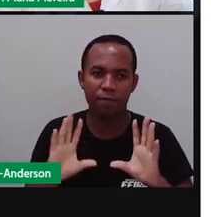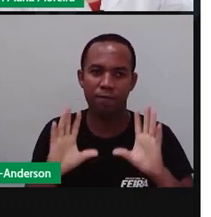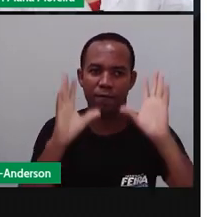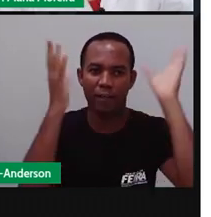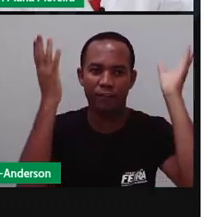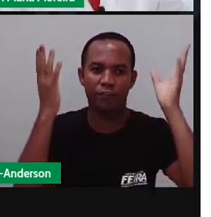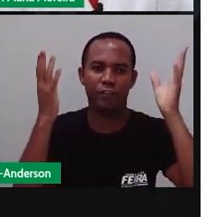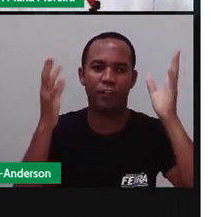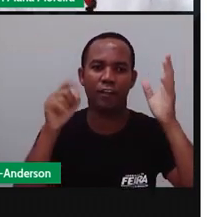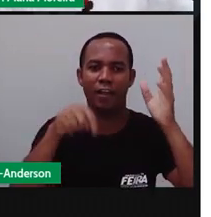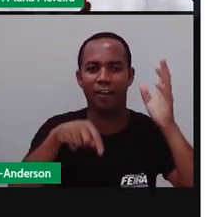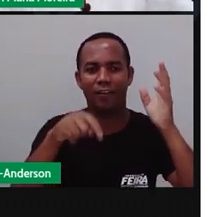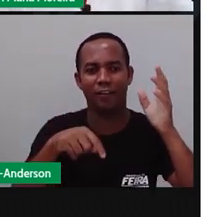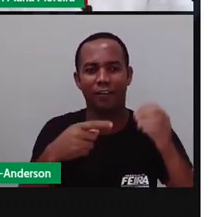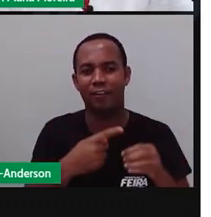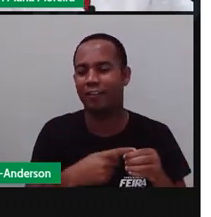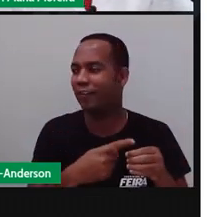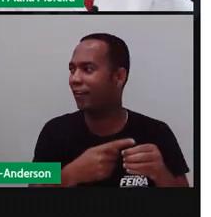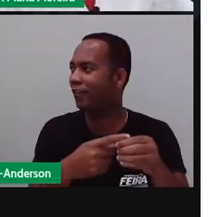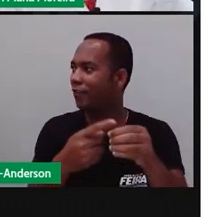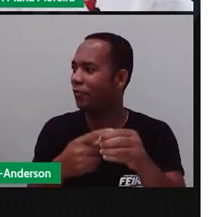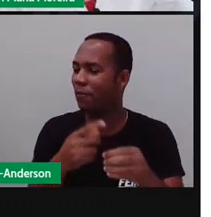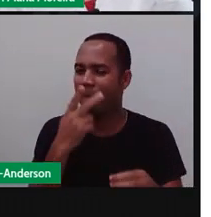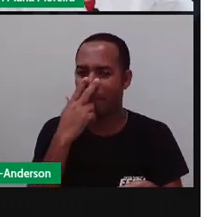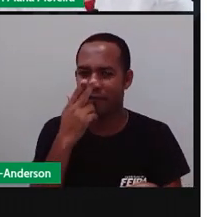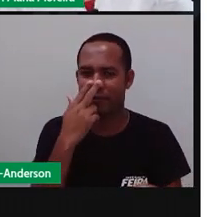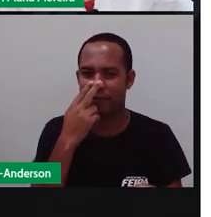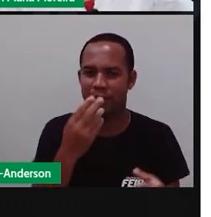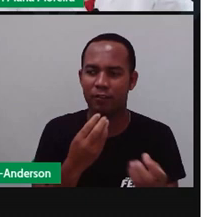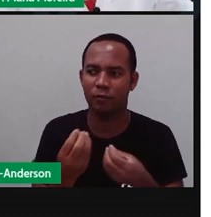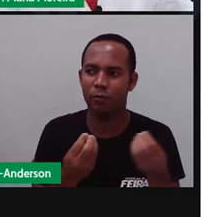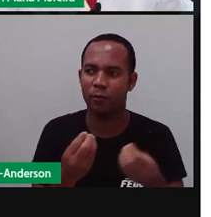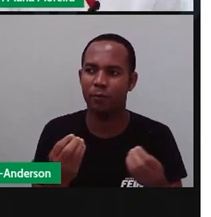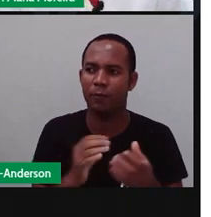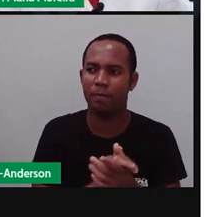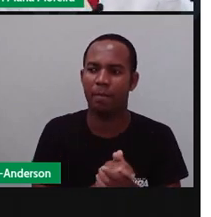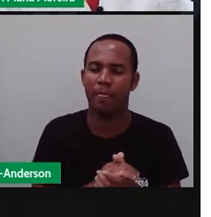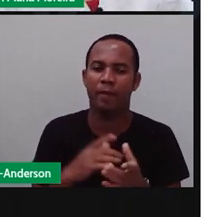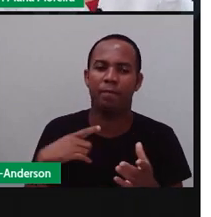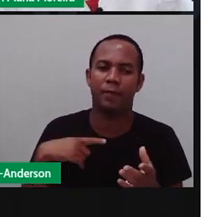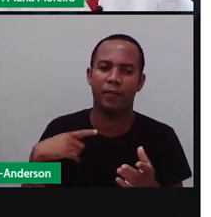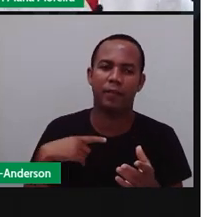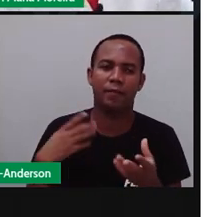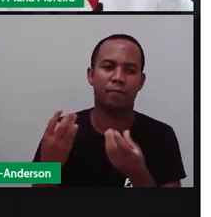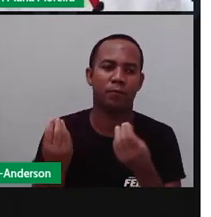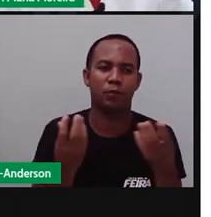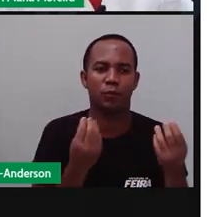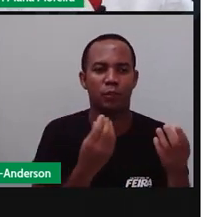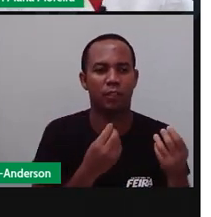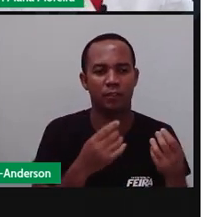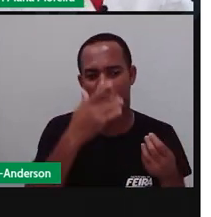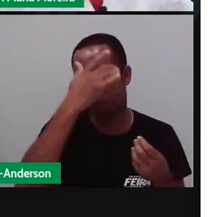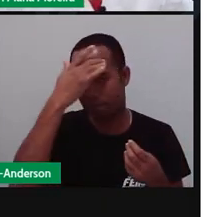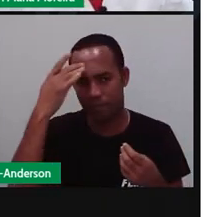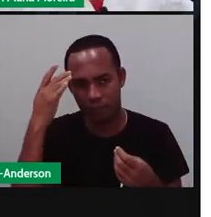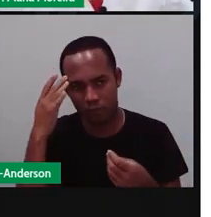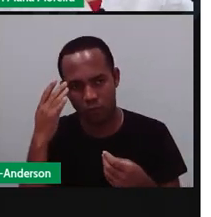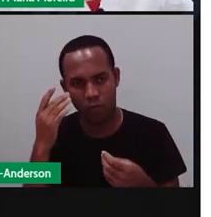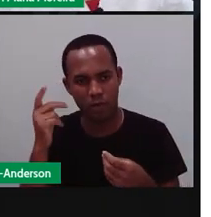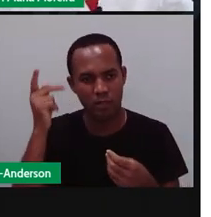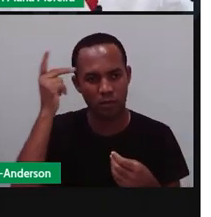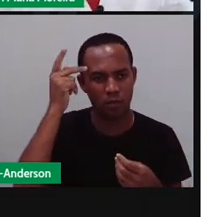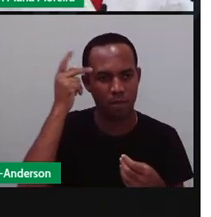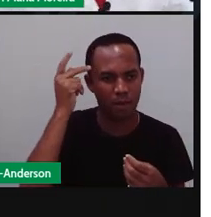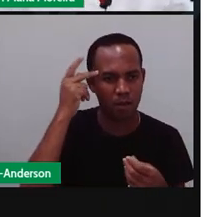nordestina. Eu acho, Anderson, que é bem parecida, porque na região sudeste, tem muito nordestino também, né? A questão de São Paulo, ter